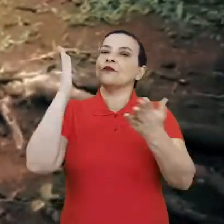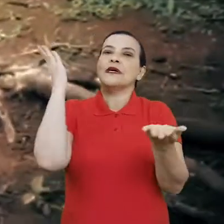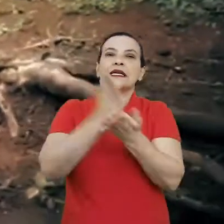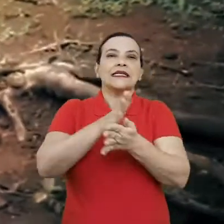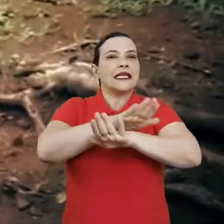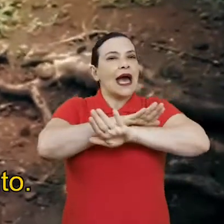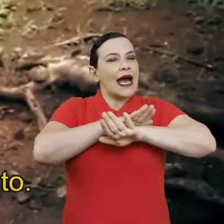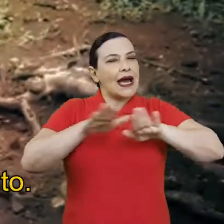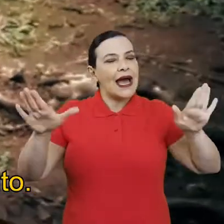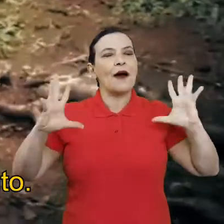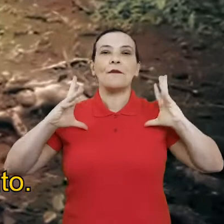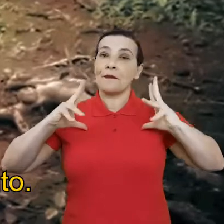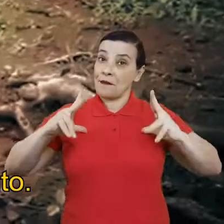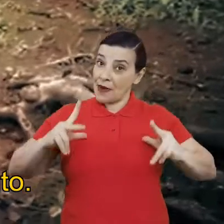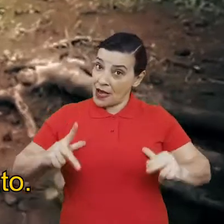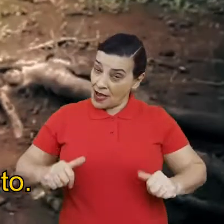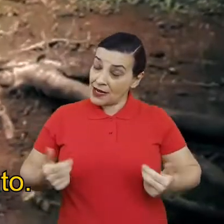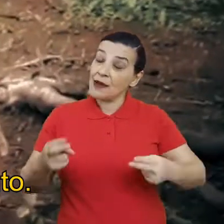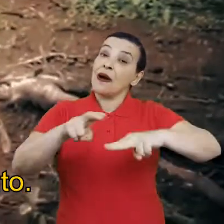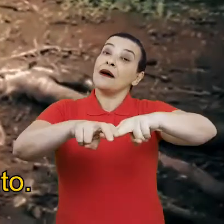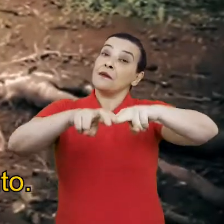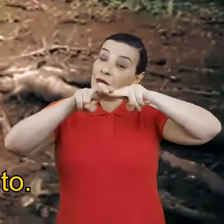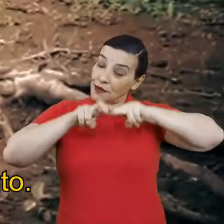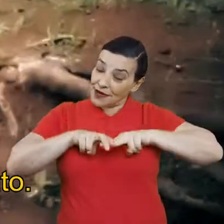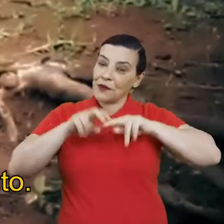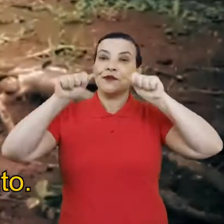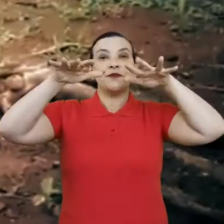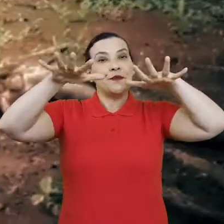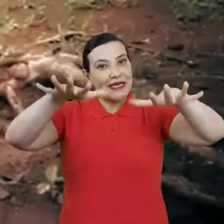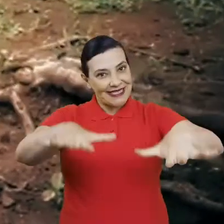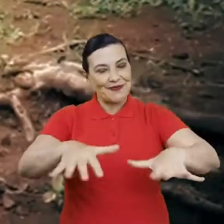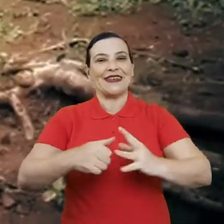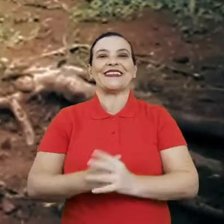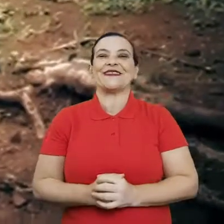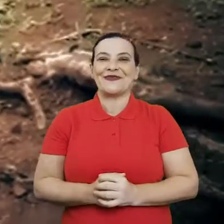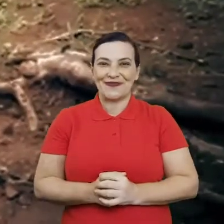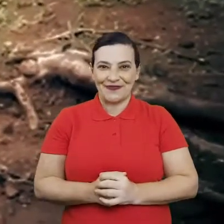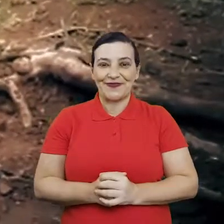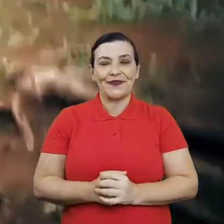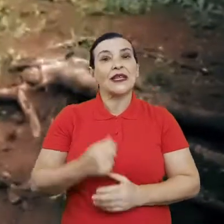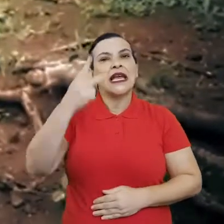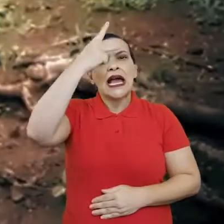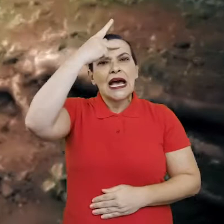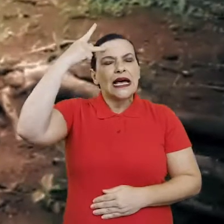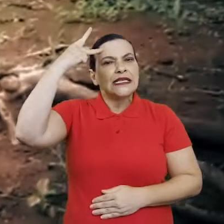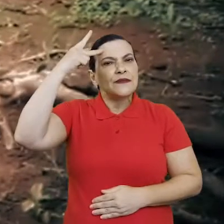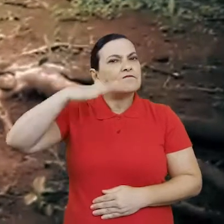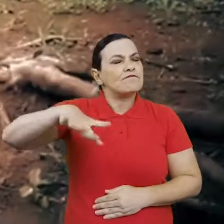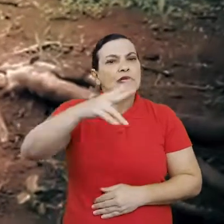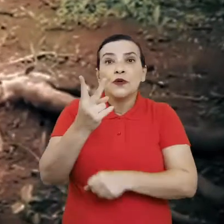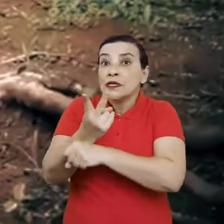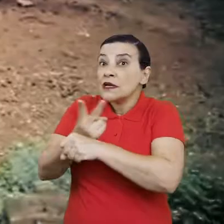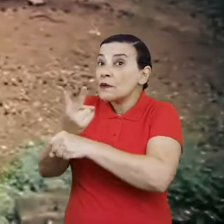uma pessoa limpa, e isso é feito por meio da prática do benzimento. As pessoas que procuram o benzedor